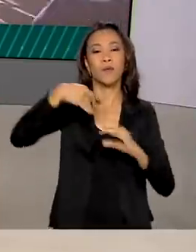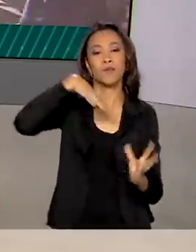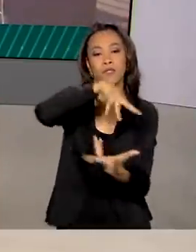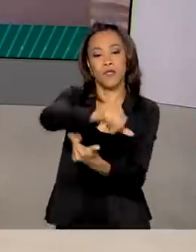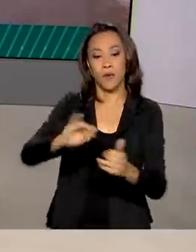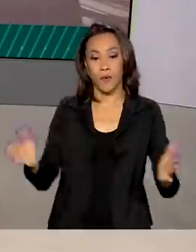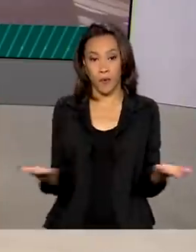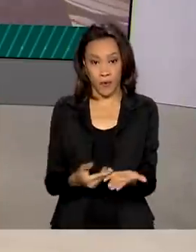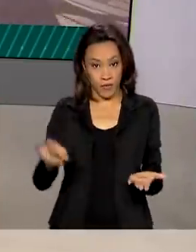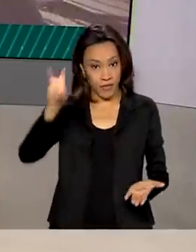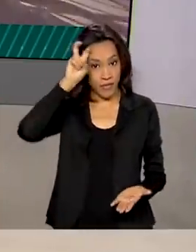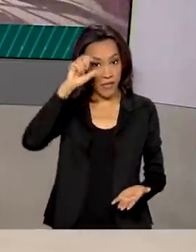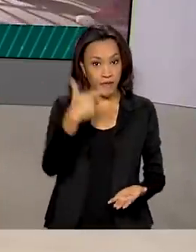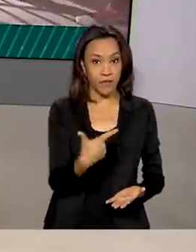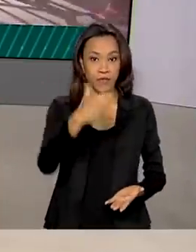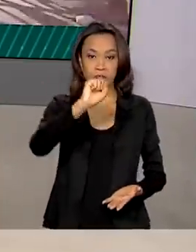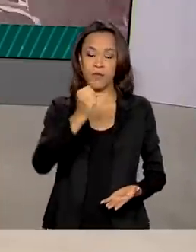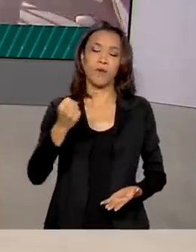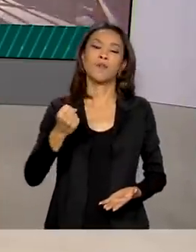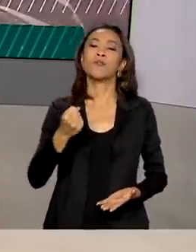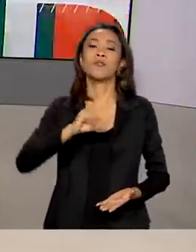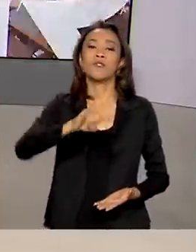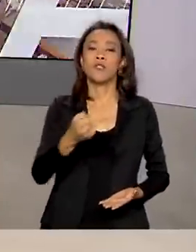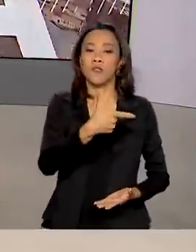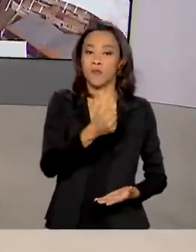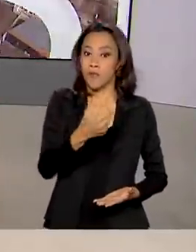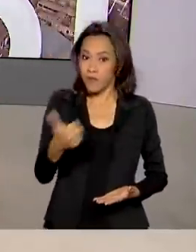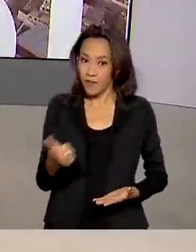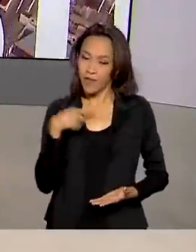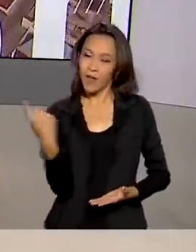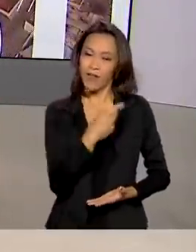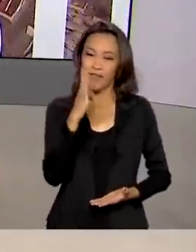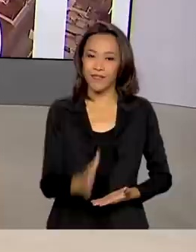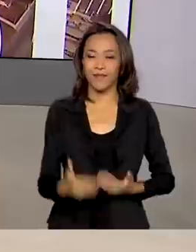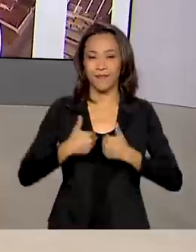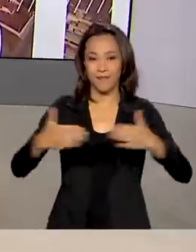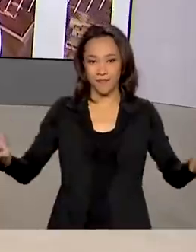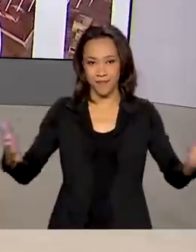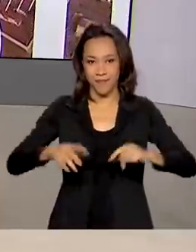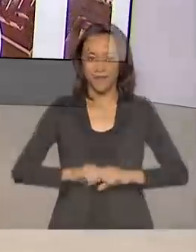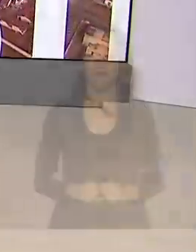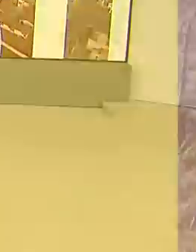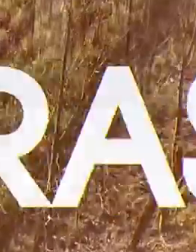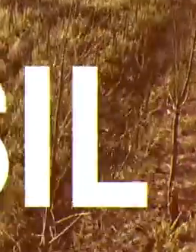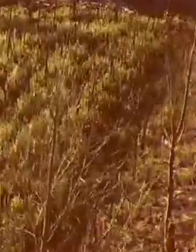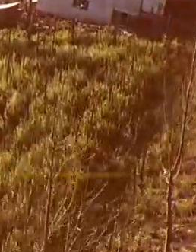-feira, 28 de janeiro de 2021, o Brasil em Dia está no ar.